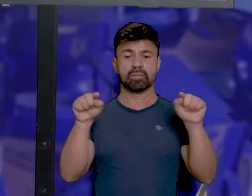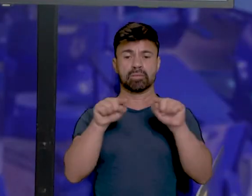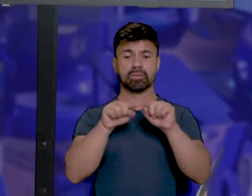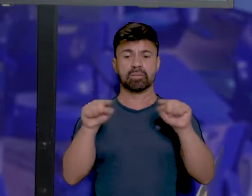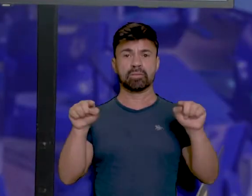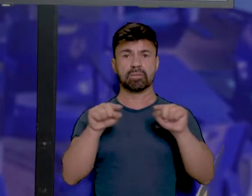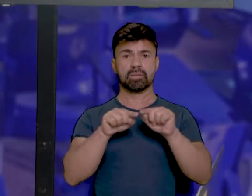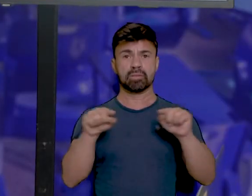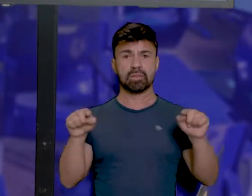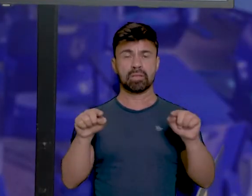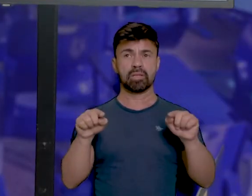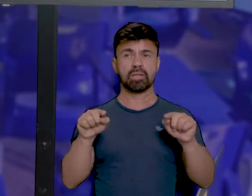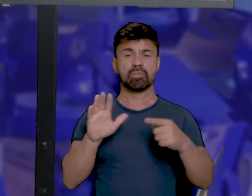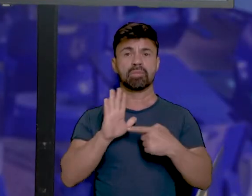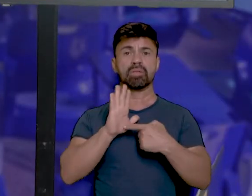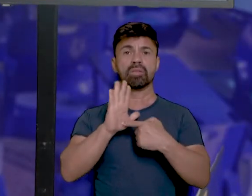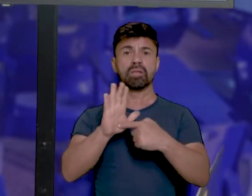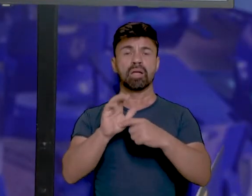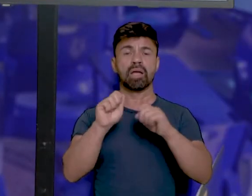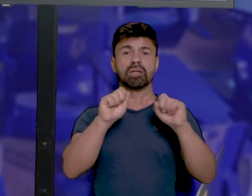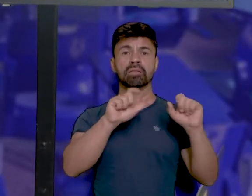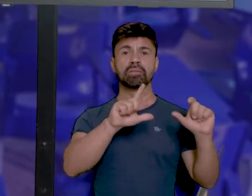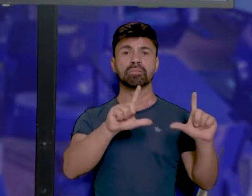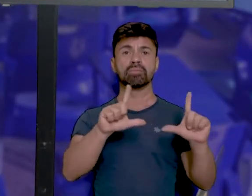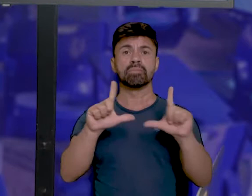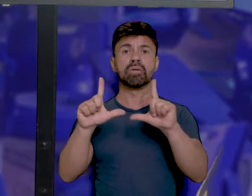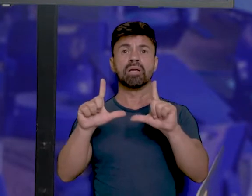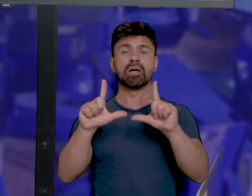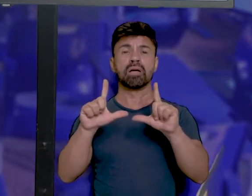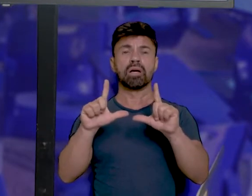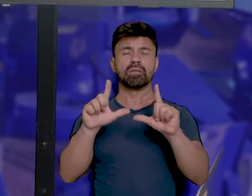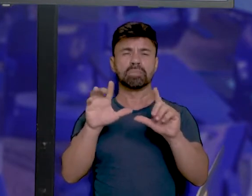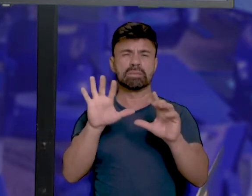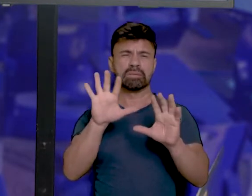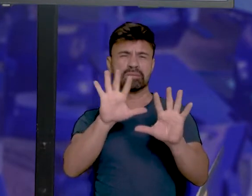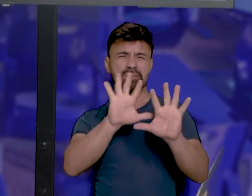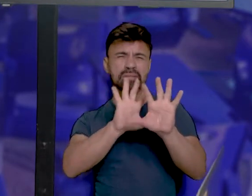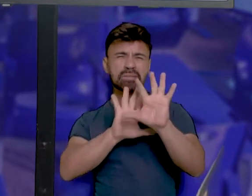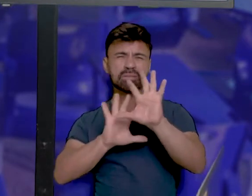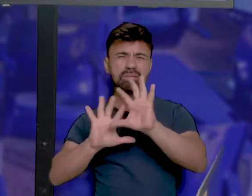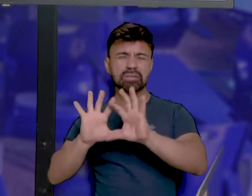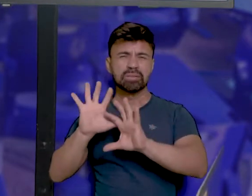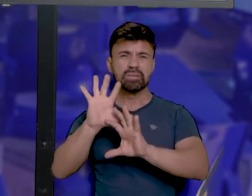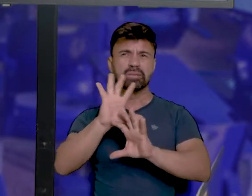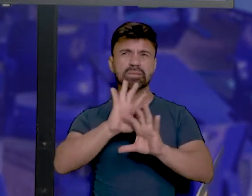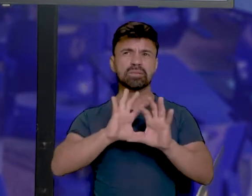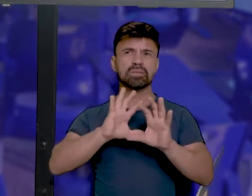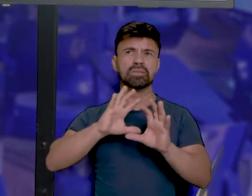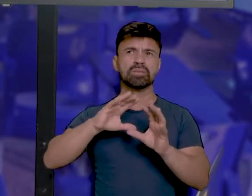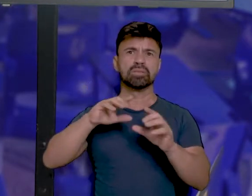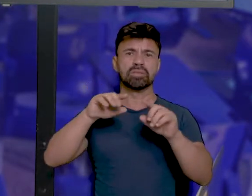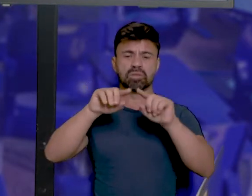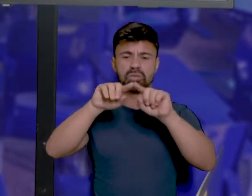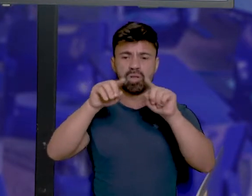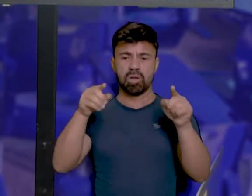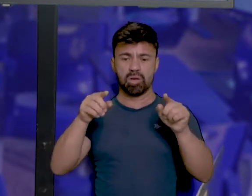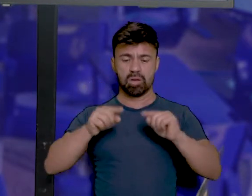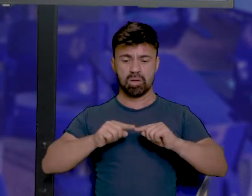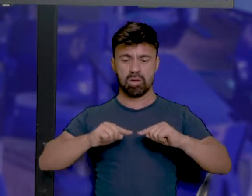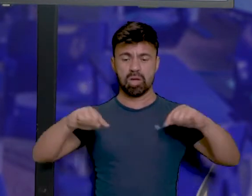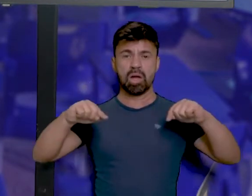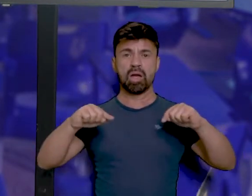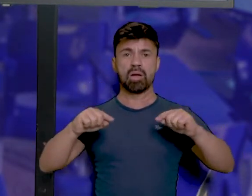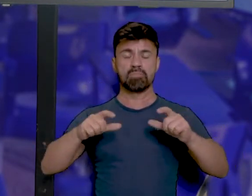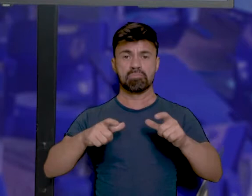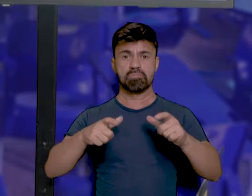o destaque é a imagem, ela fica um pouco distorcida, onde os círculos polares polares uma